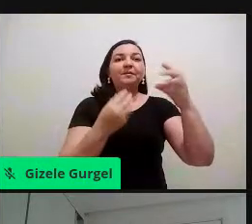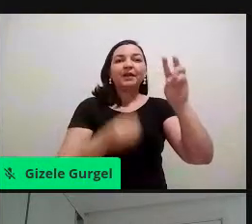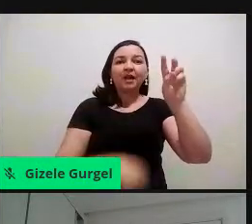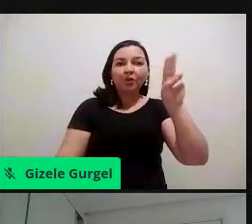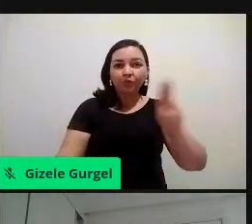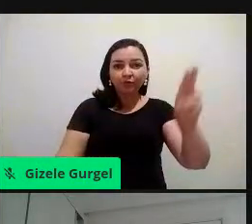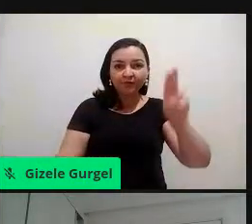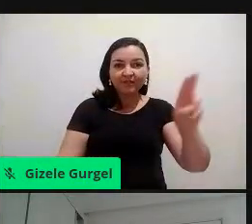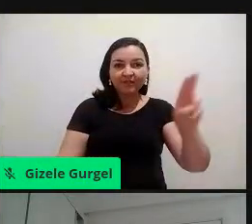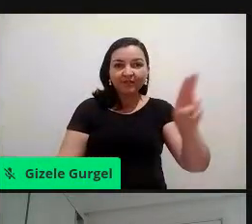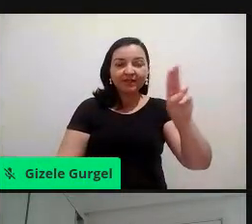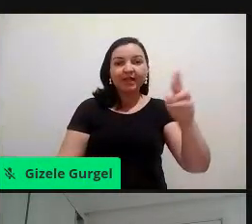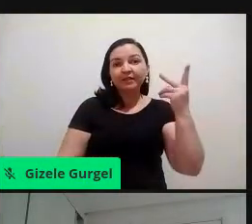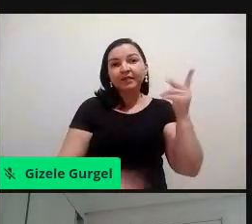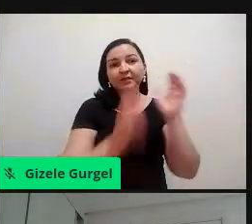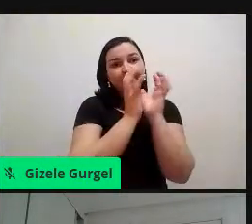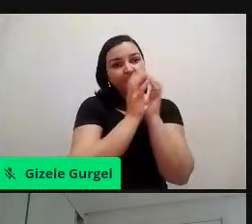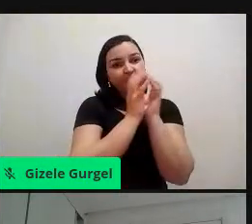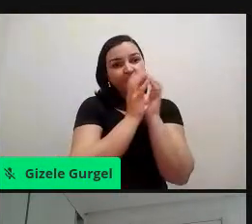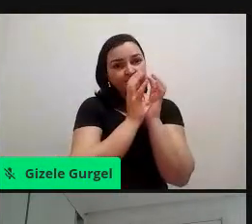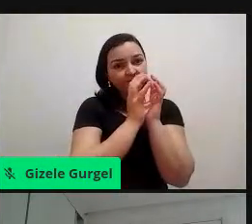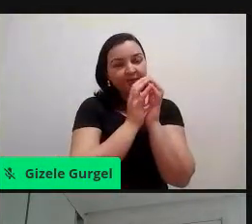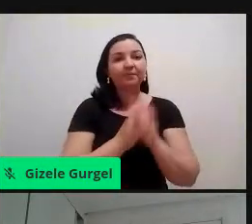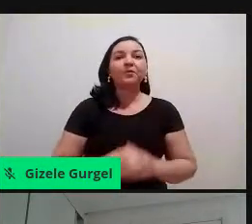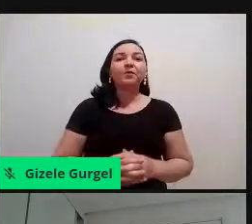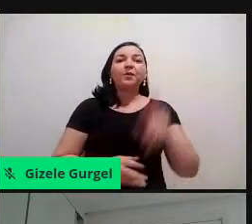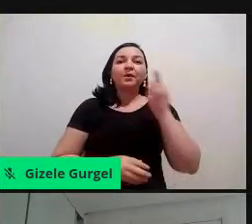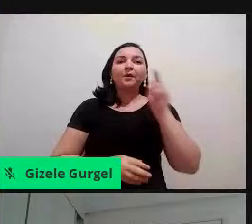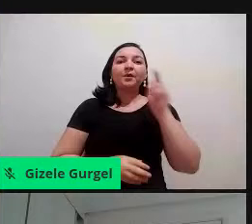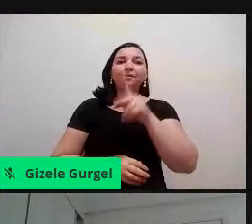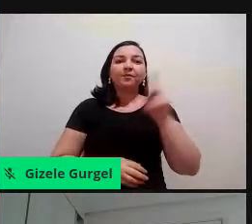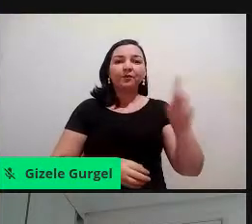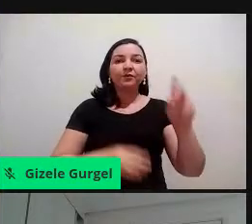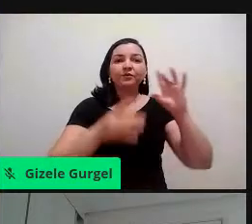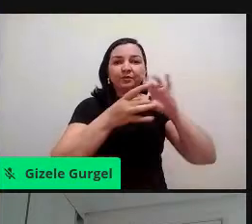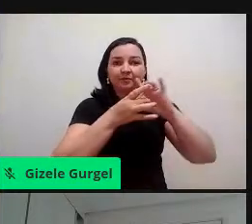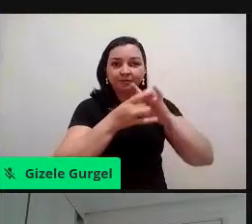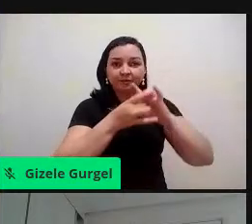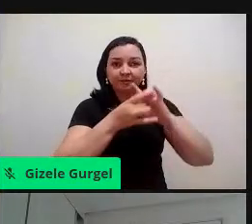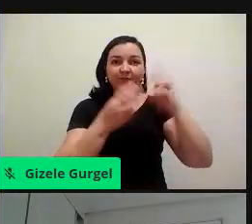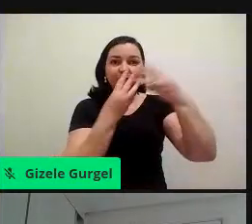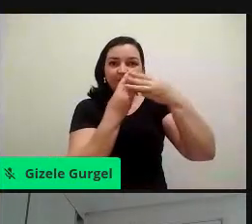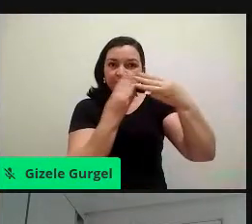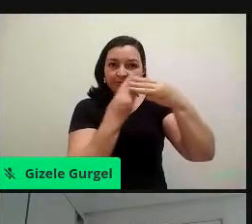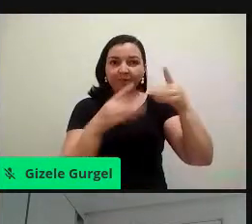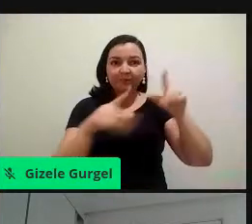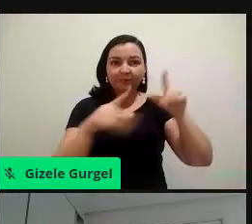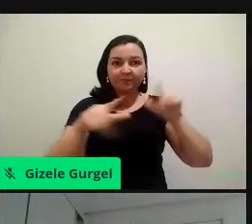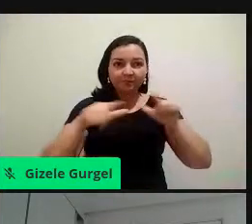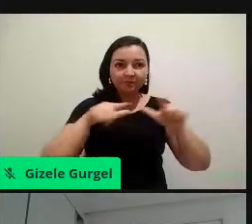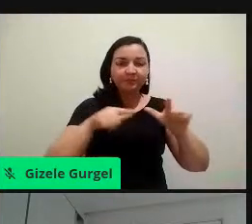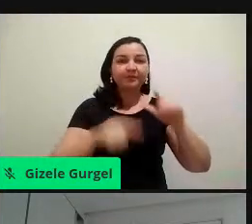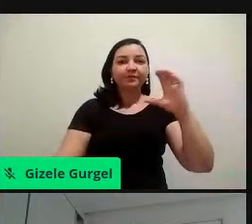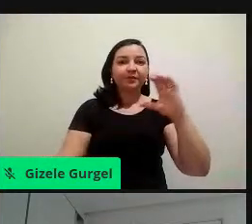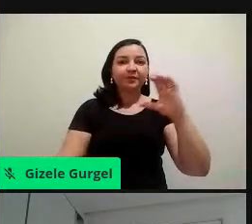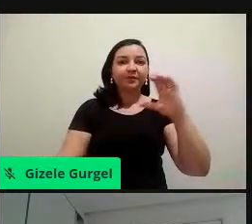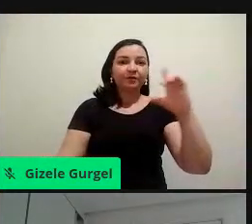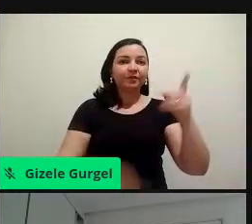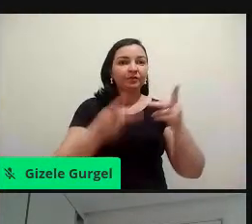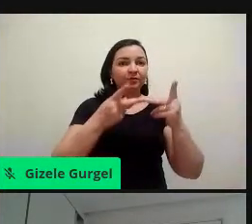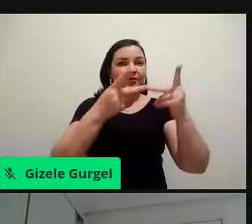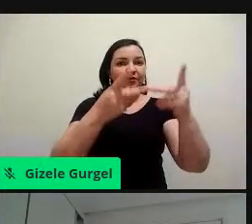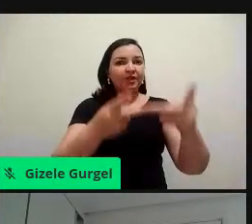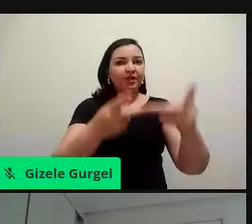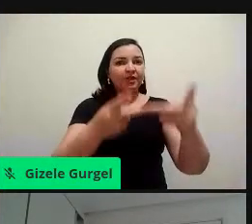Atualmente é professora associada na Universidade Federal da Paraíba e coordenadora dos projetos Mário Sem Plástico e Reduza